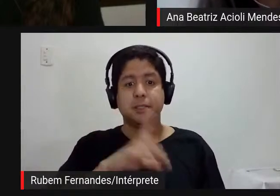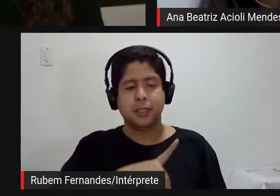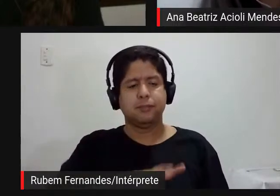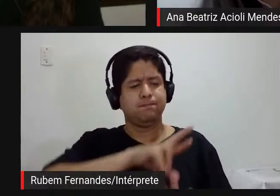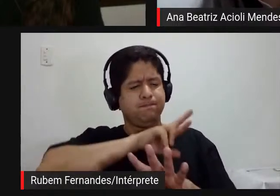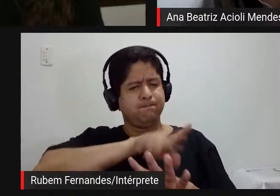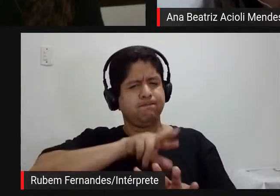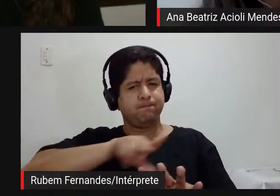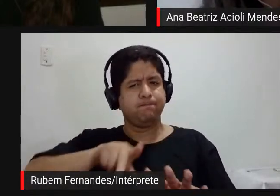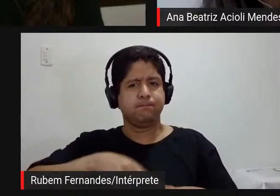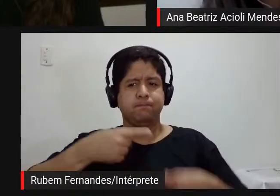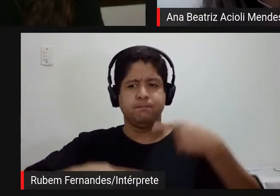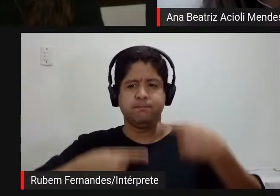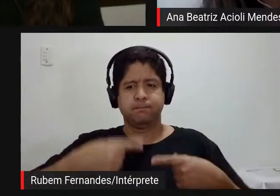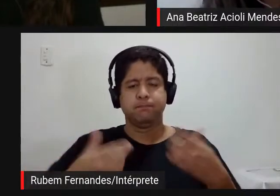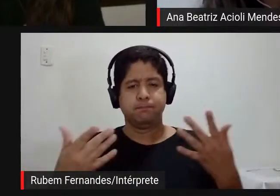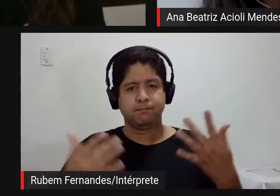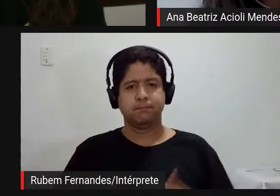questões